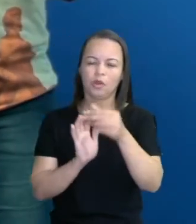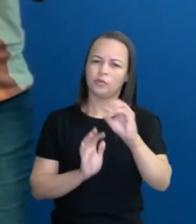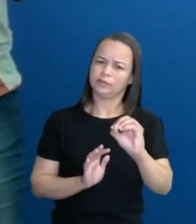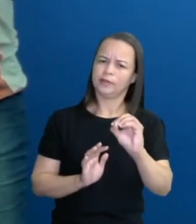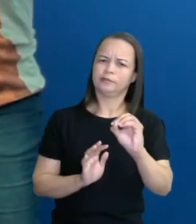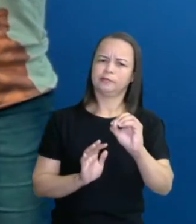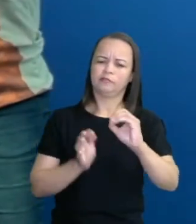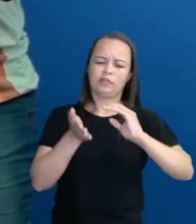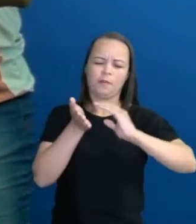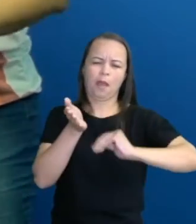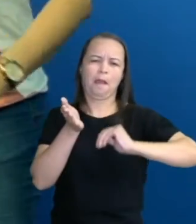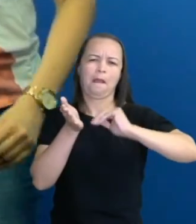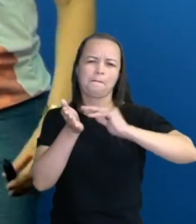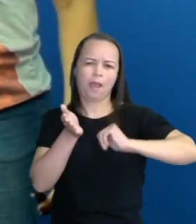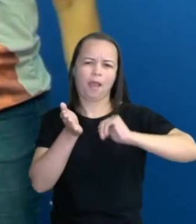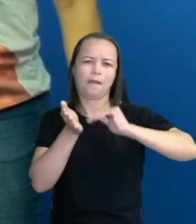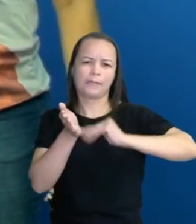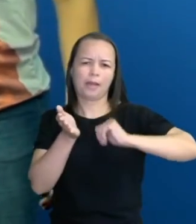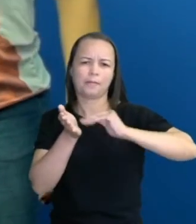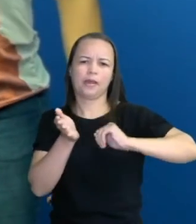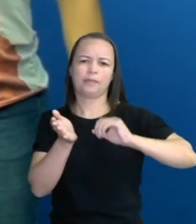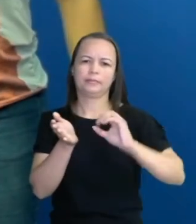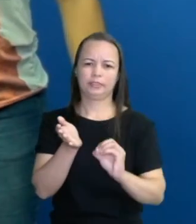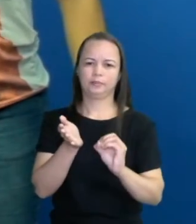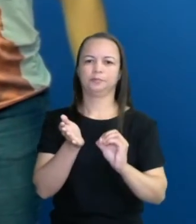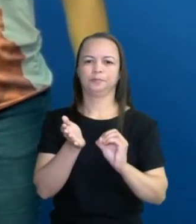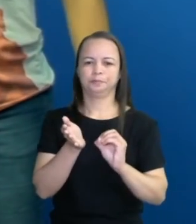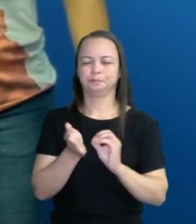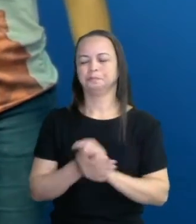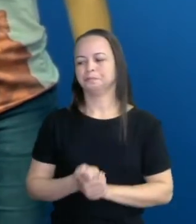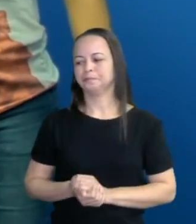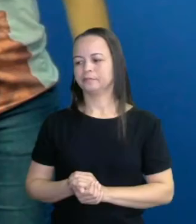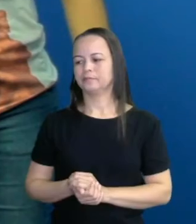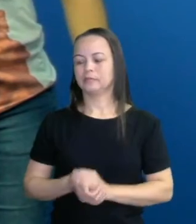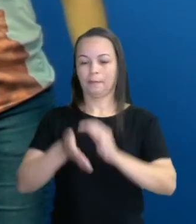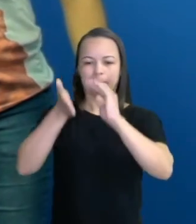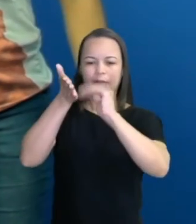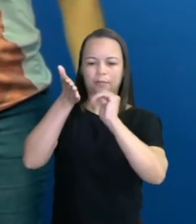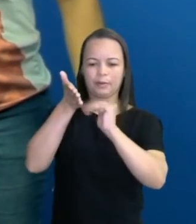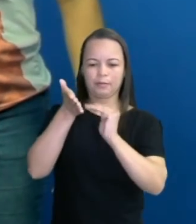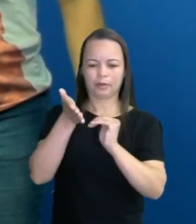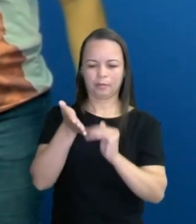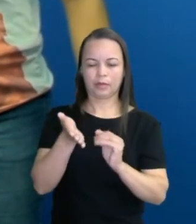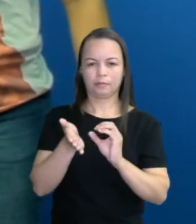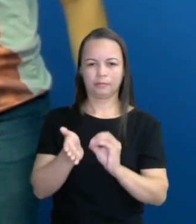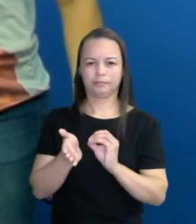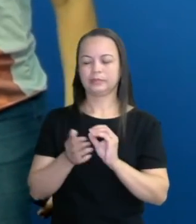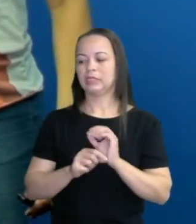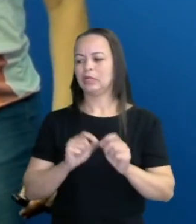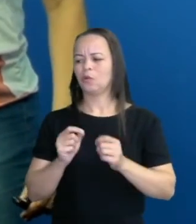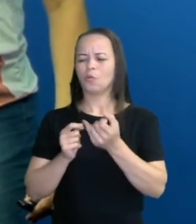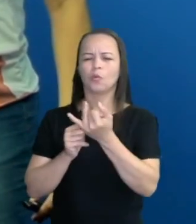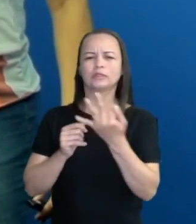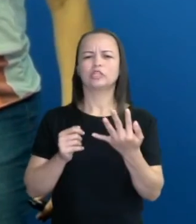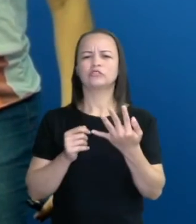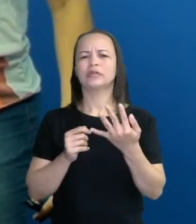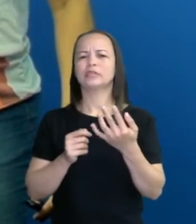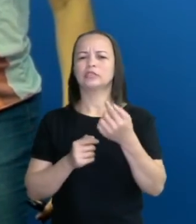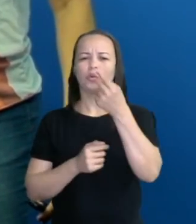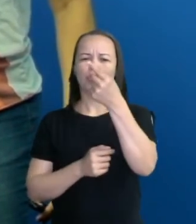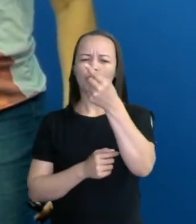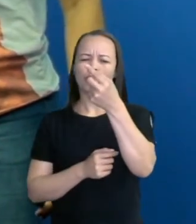tirando, fui tirando, fui tirando, cheguei no 0. Quantas vezes aqui eu fiz essa operação? 1,